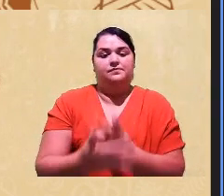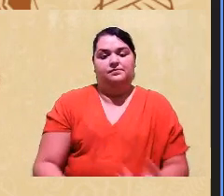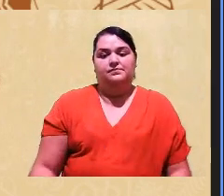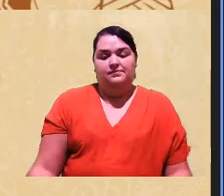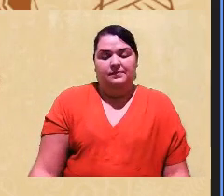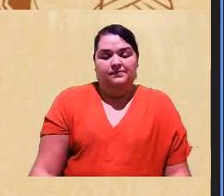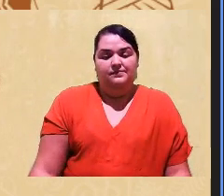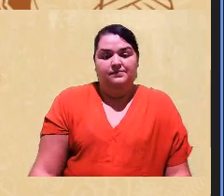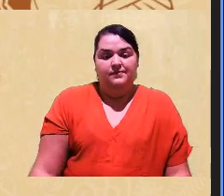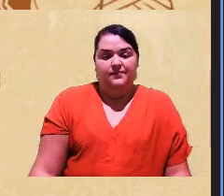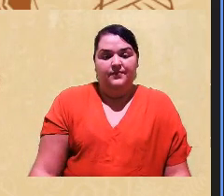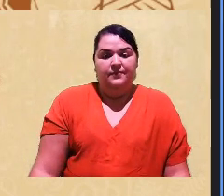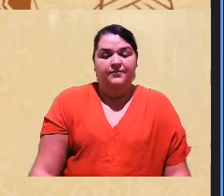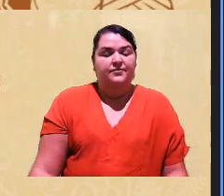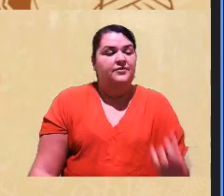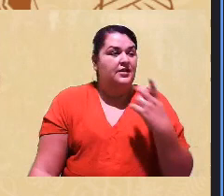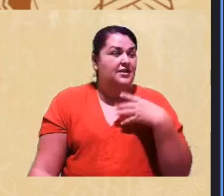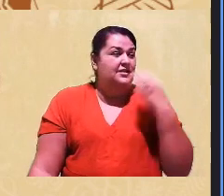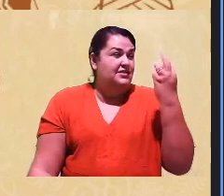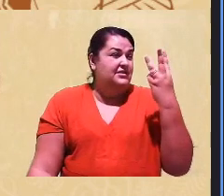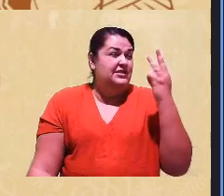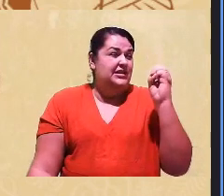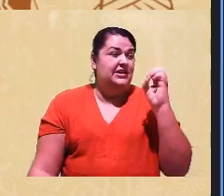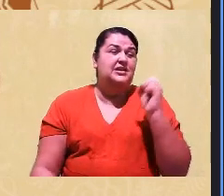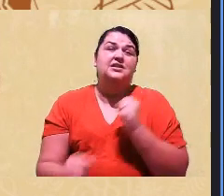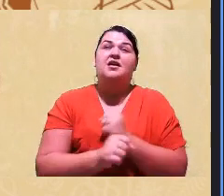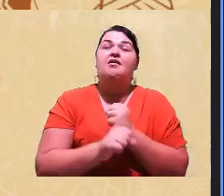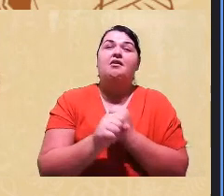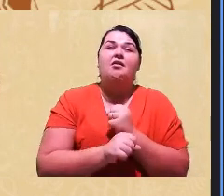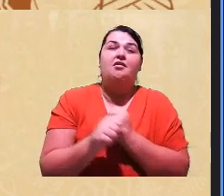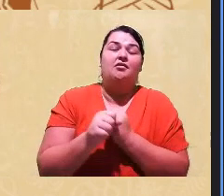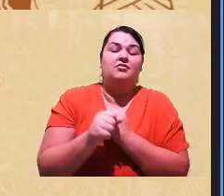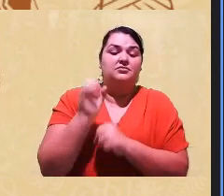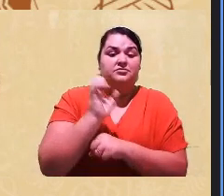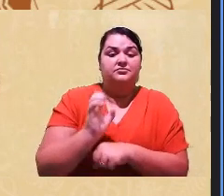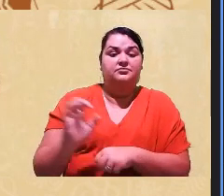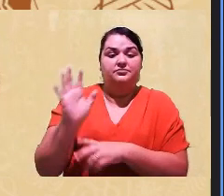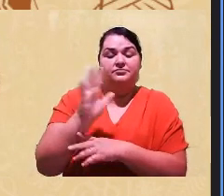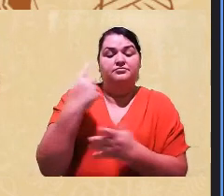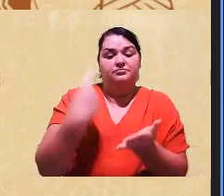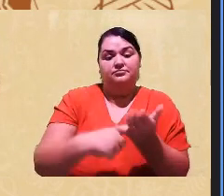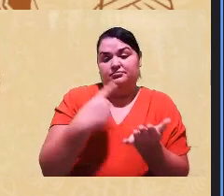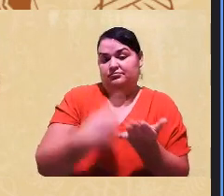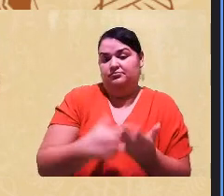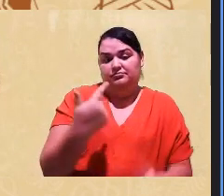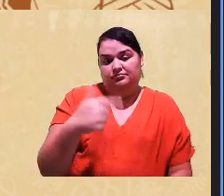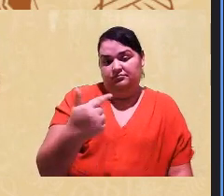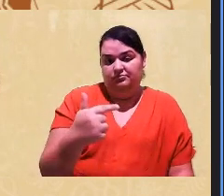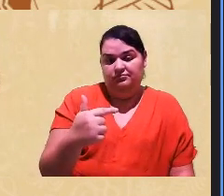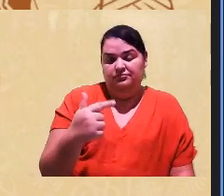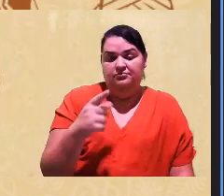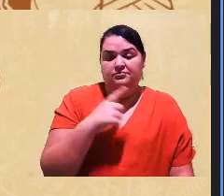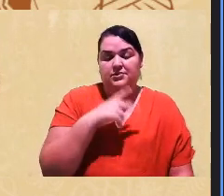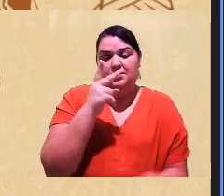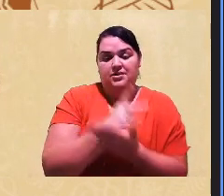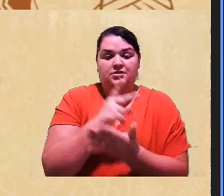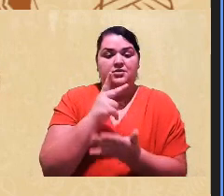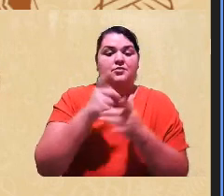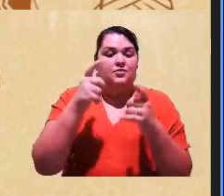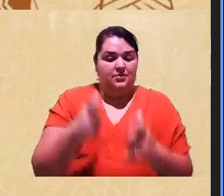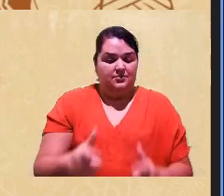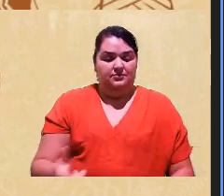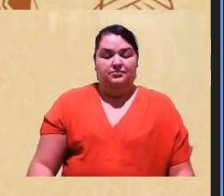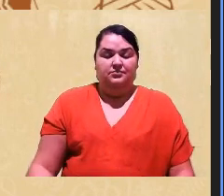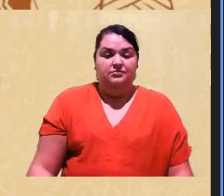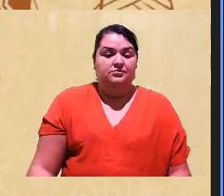Nós estamos há mais de 30 anos sem o Estado demarcar os nossos territórios. E essa